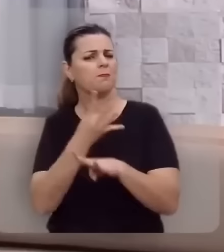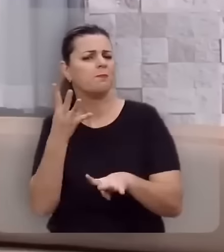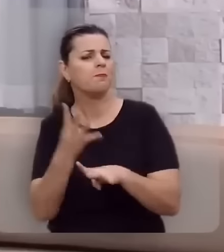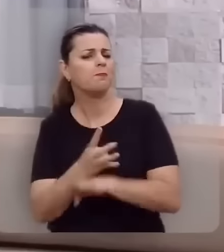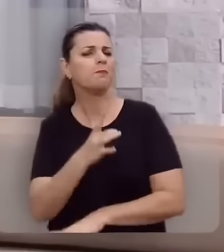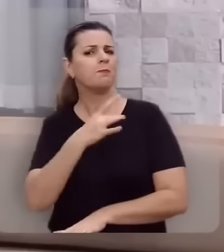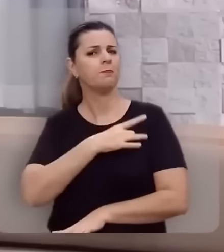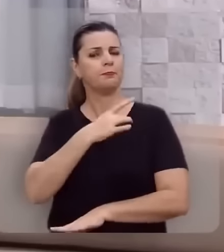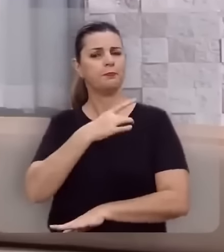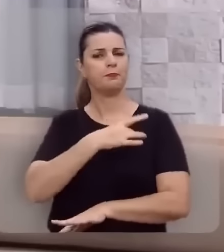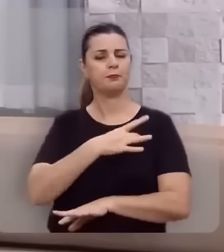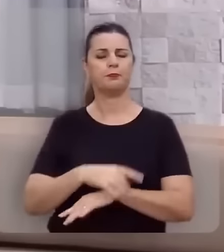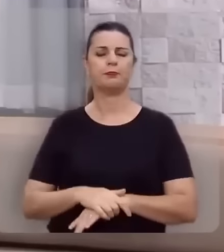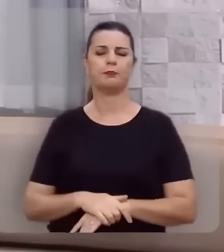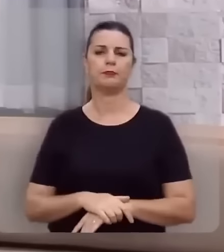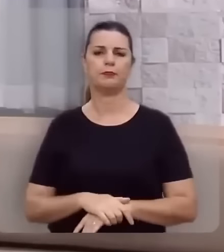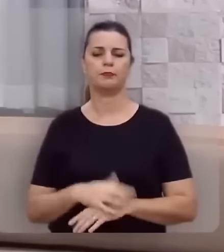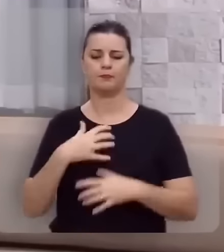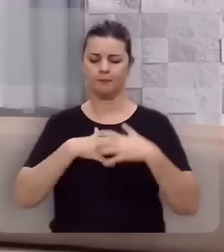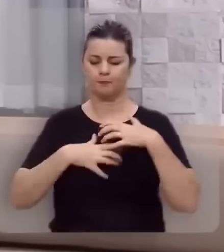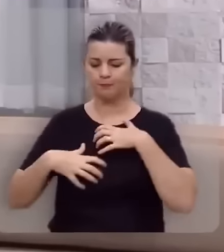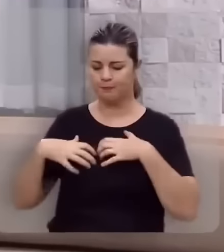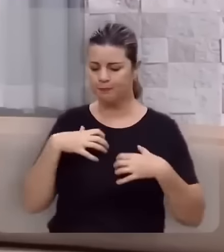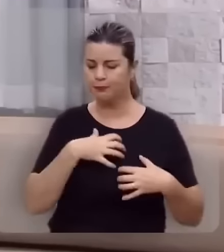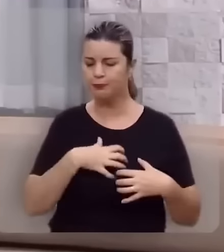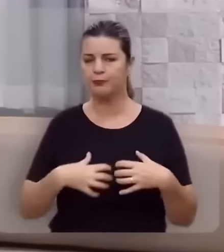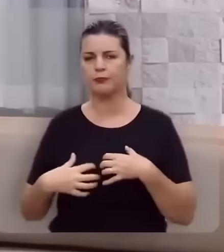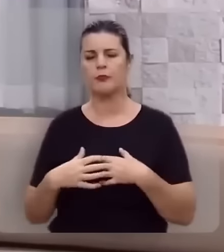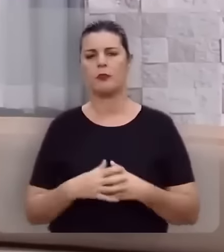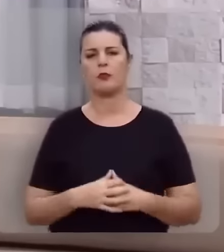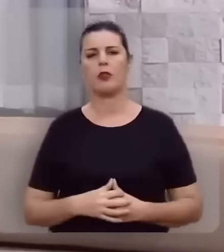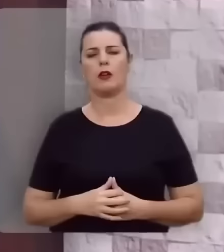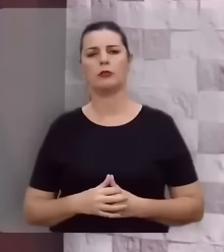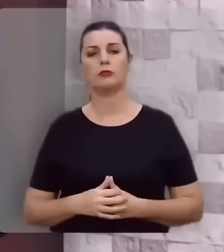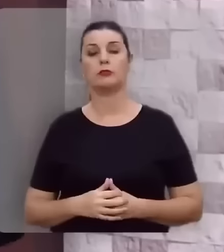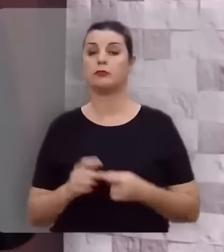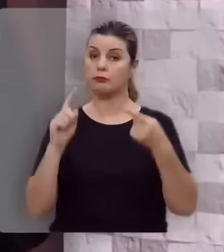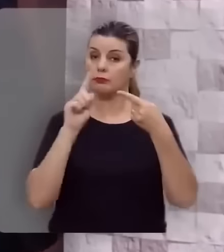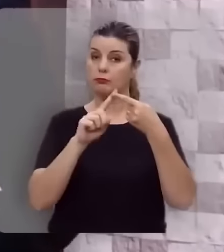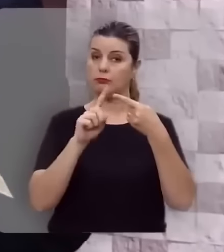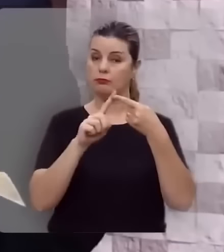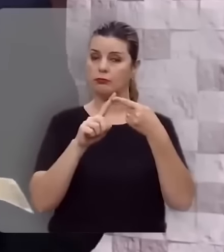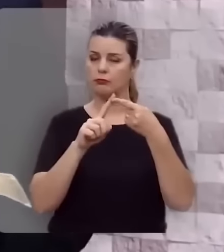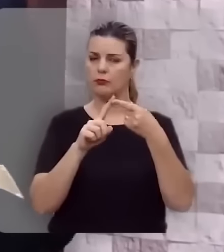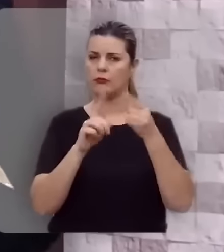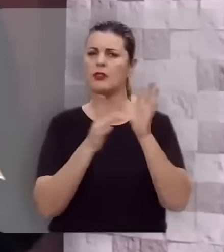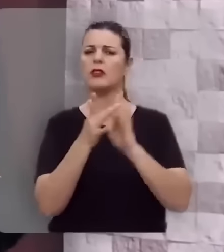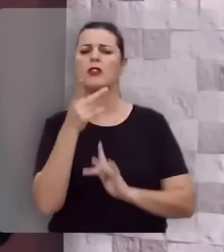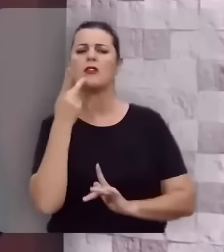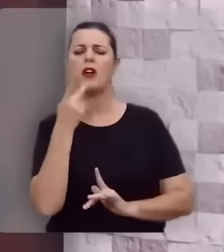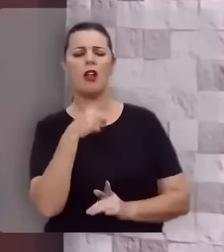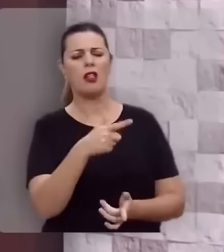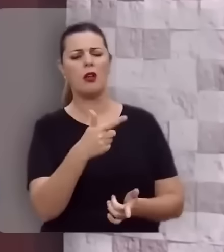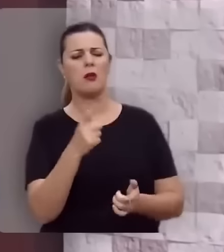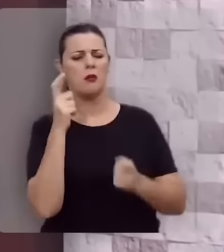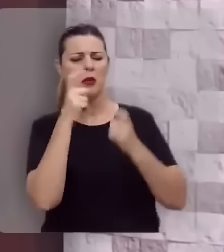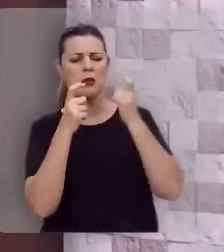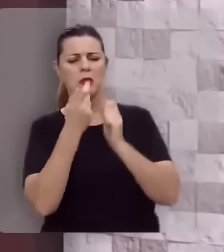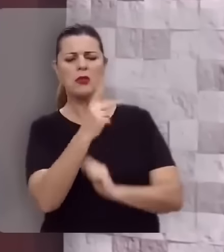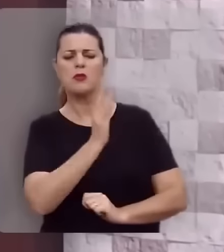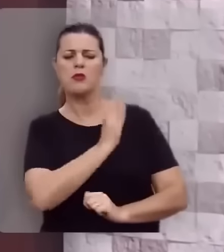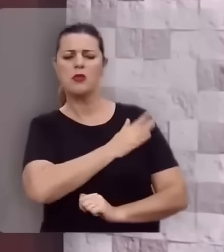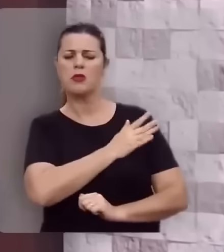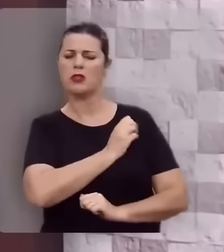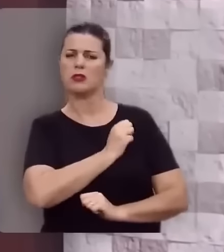desse medo, desse desespero. primeiro lugar, ele diz assim, não se turbe o vosso coração,